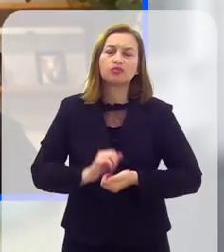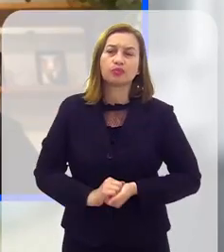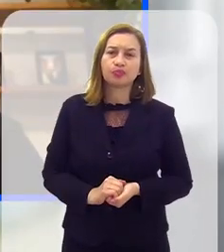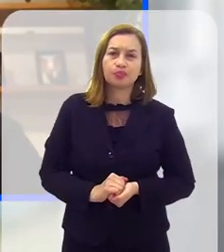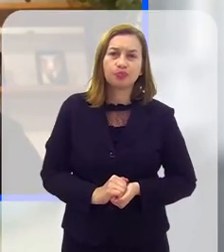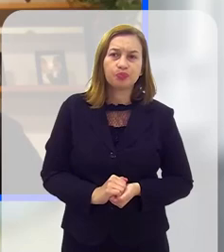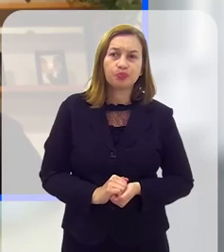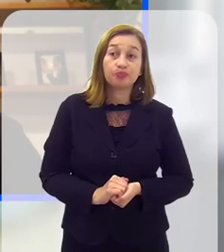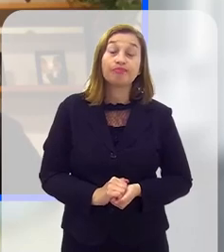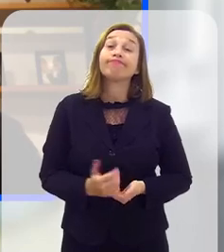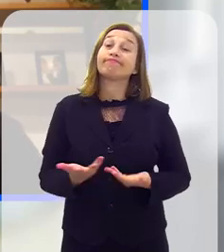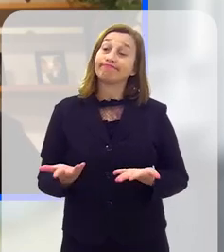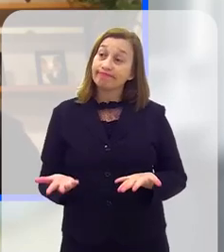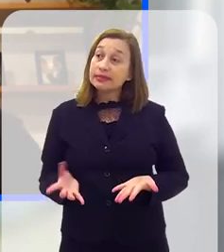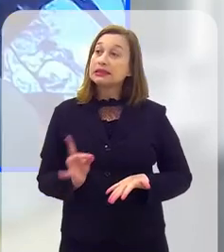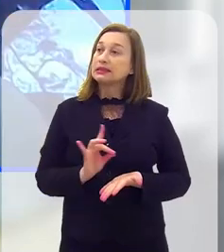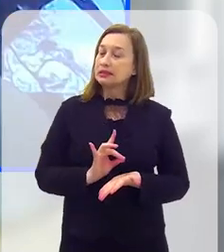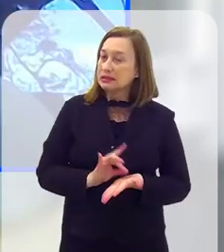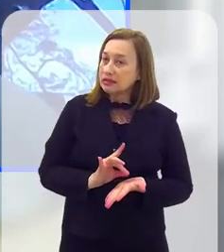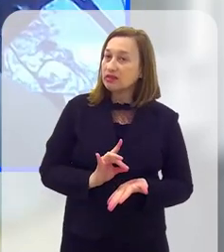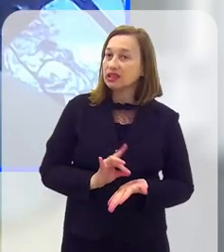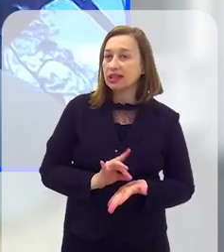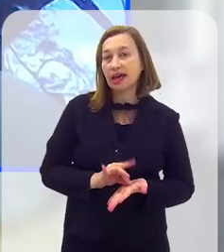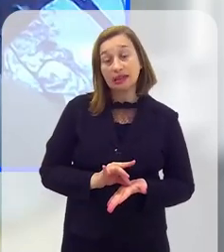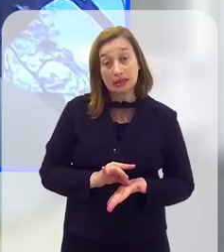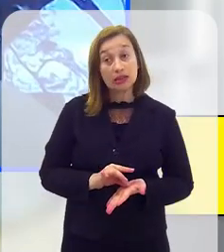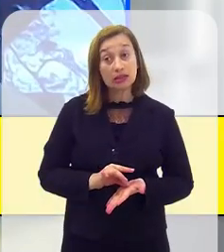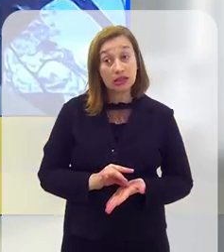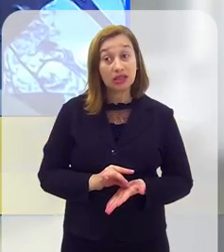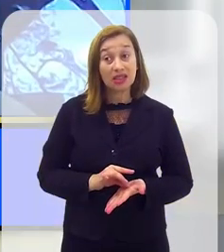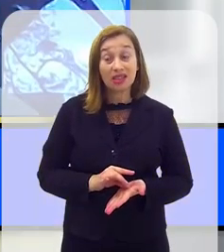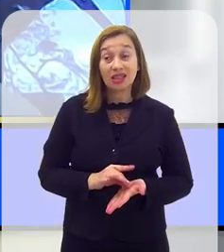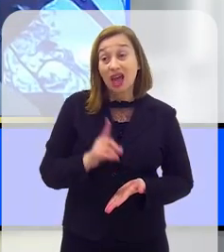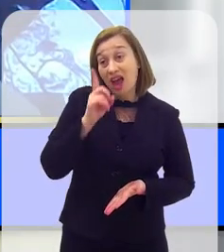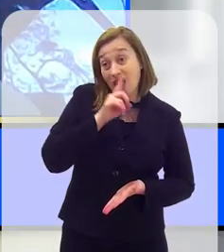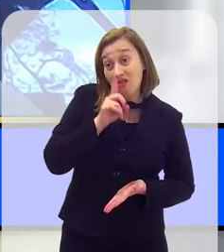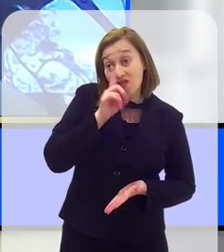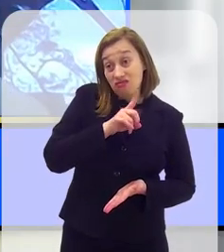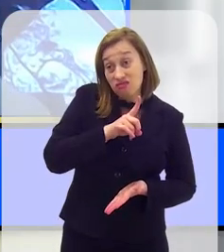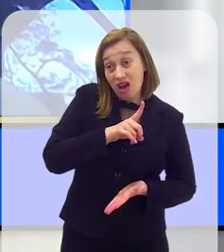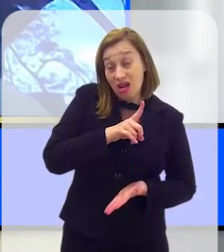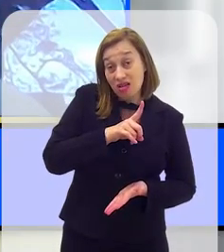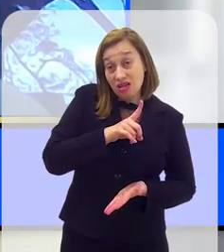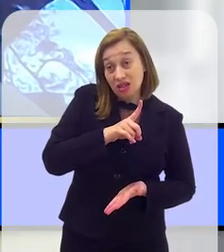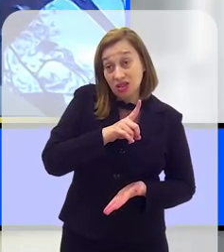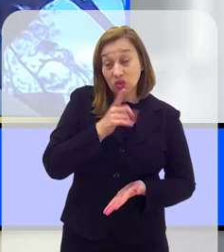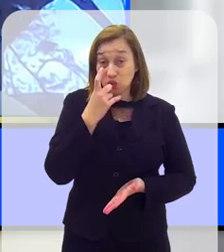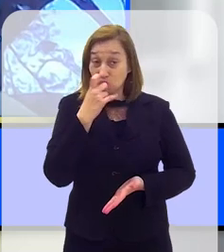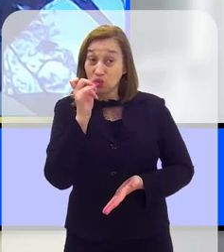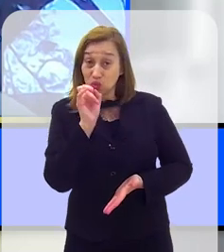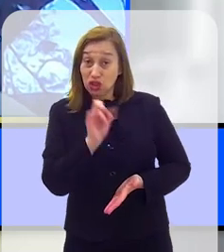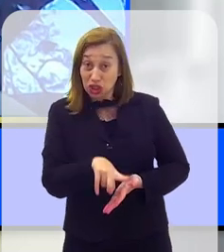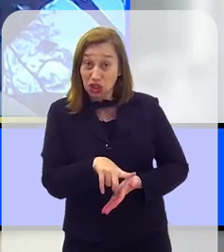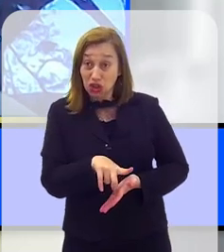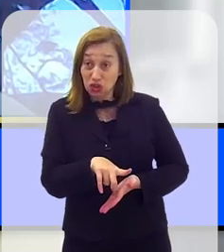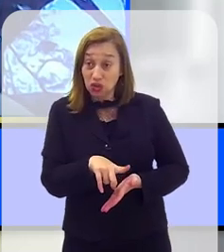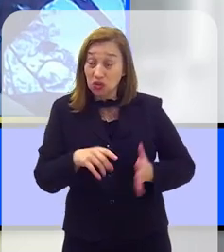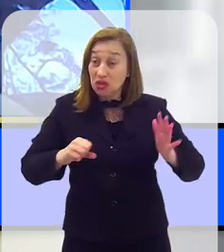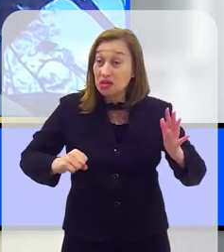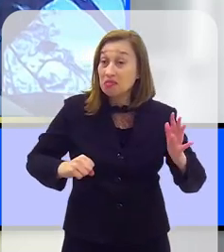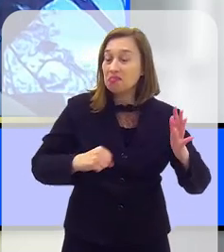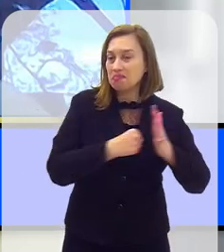esse dado? É. A verdade é que a falha na cadeia dos resíduos sólidos